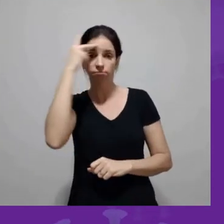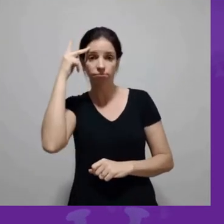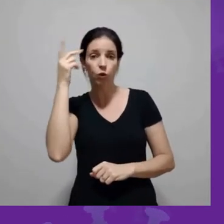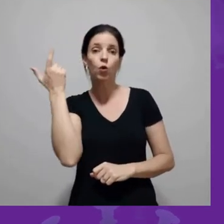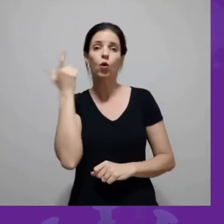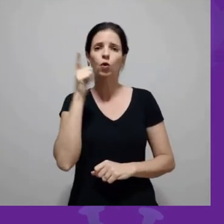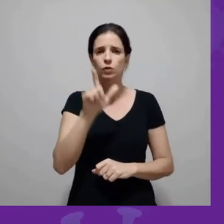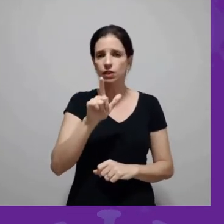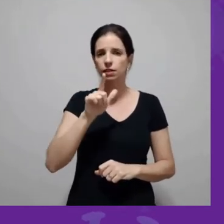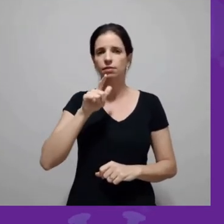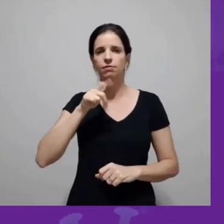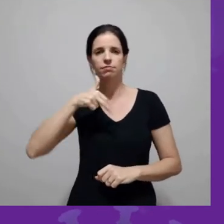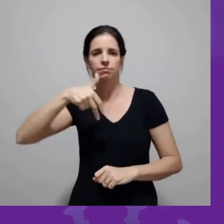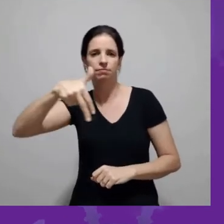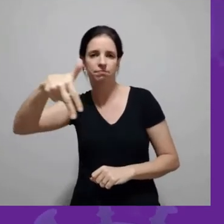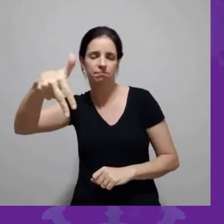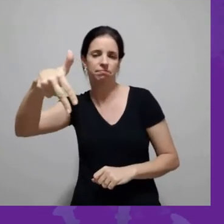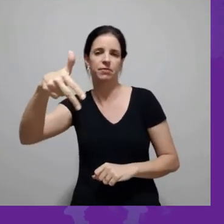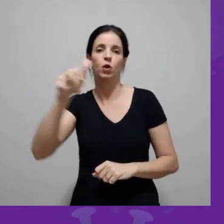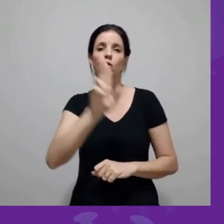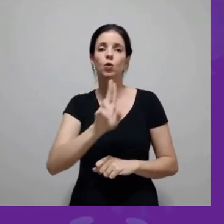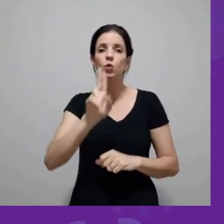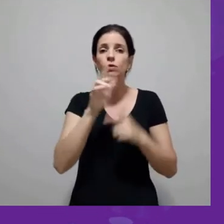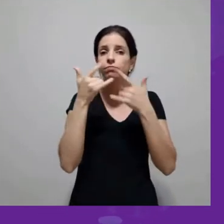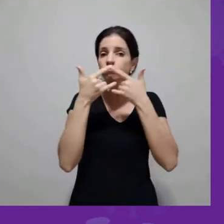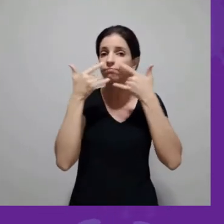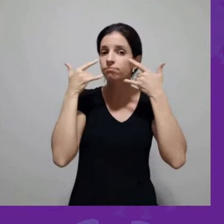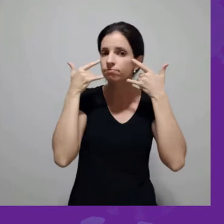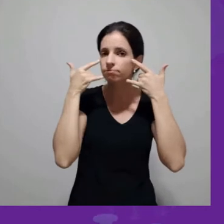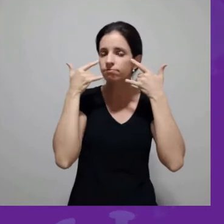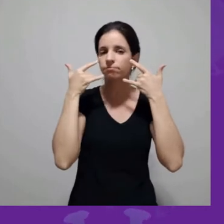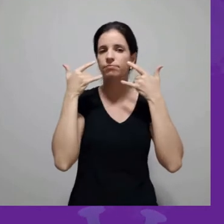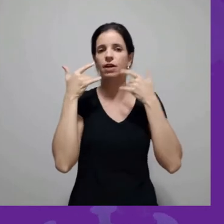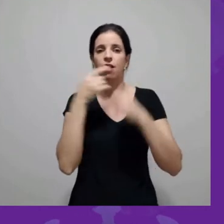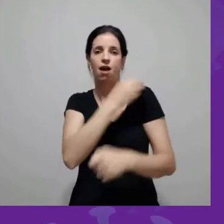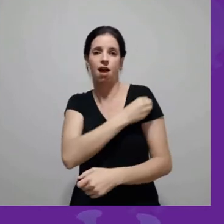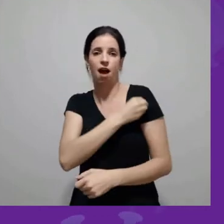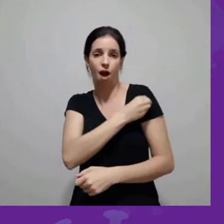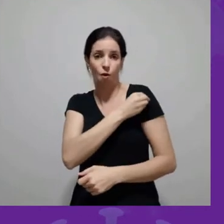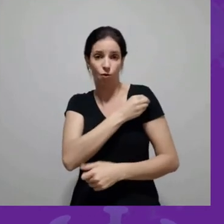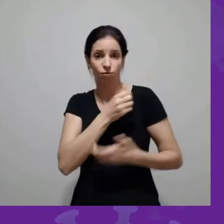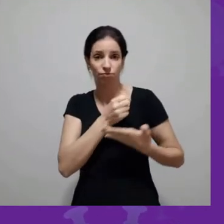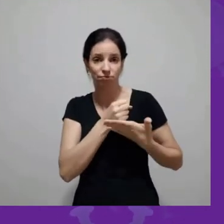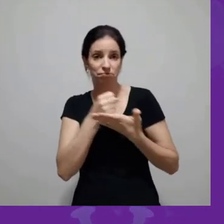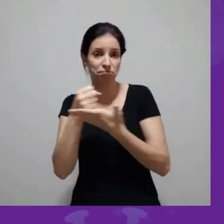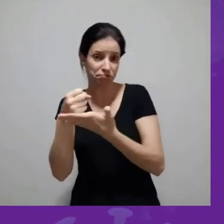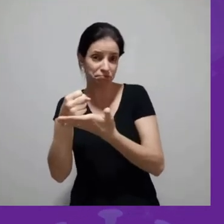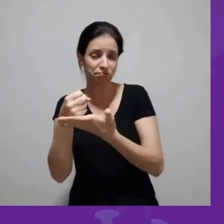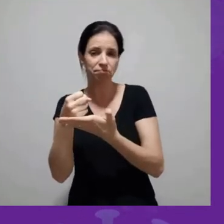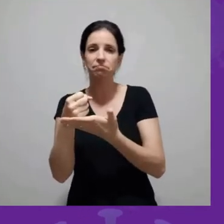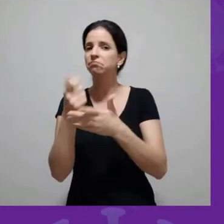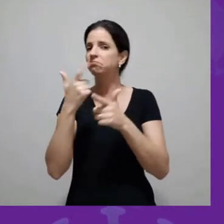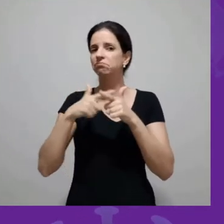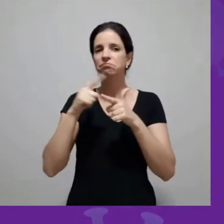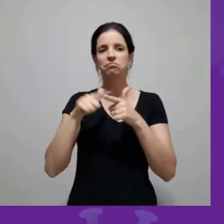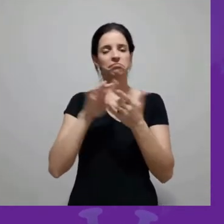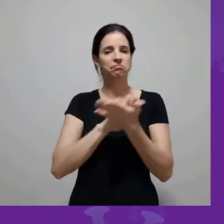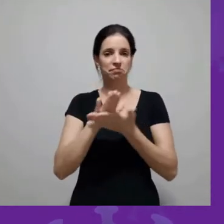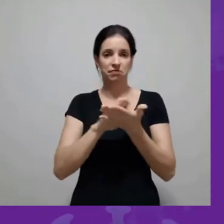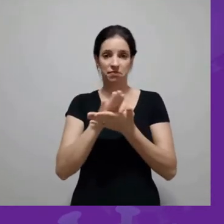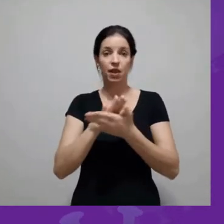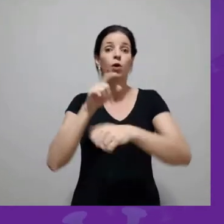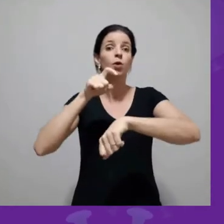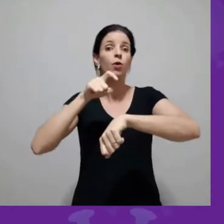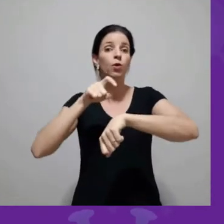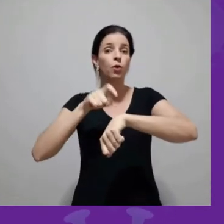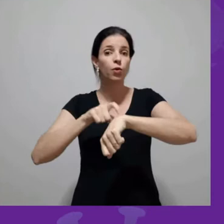usando máscara, leva um frasquinho de álcool gel e durante toda a caminhada, a brincadeira ou o que